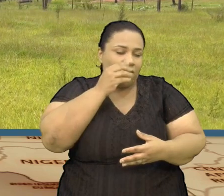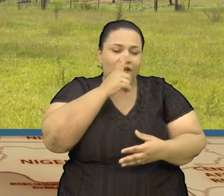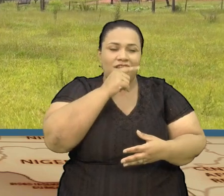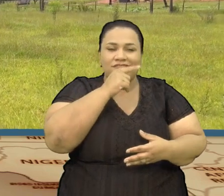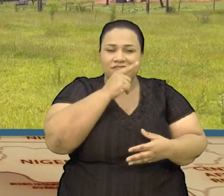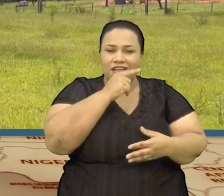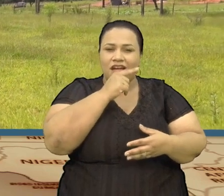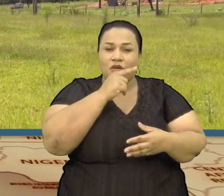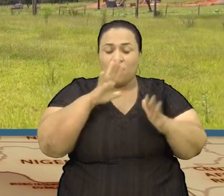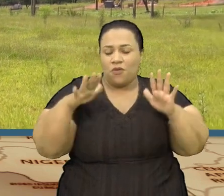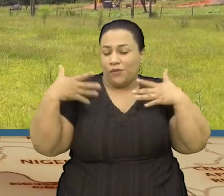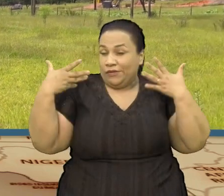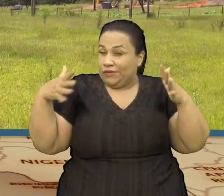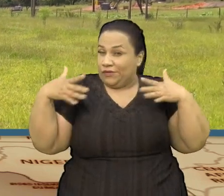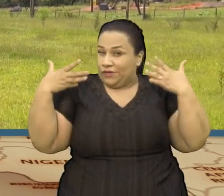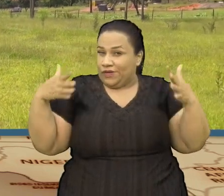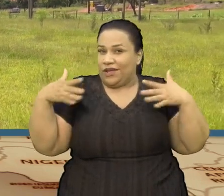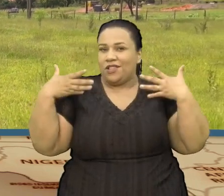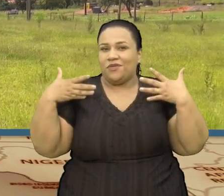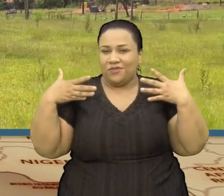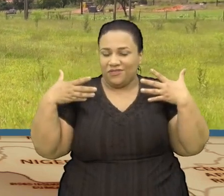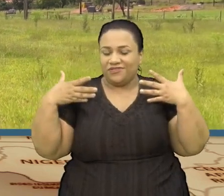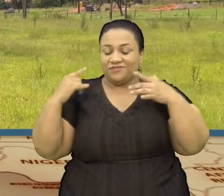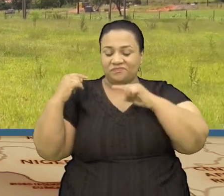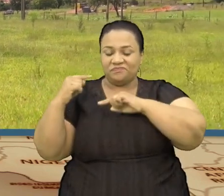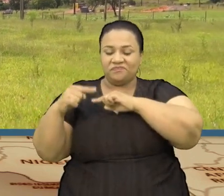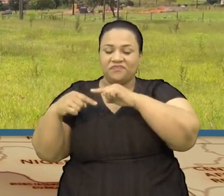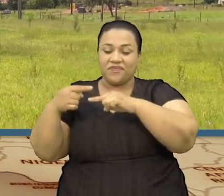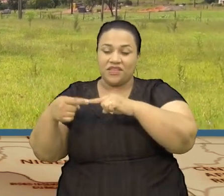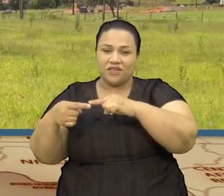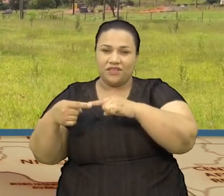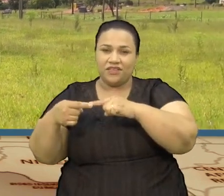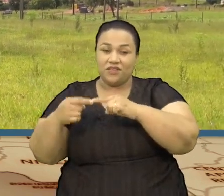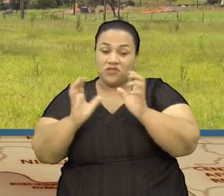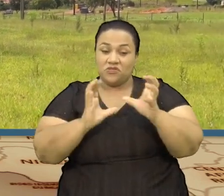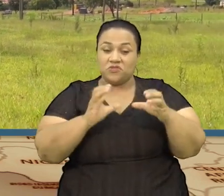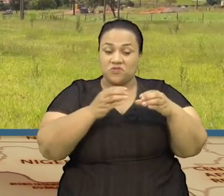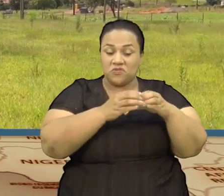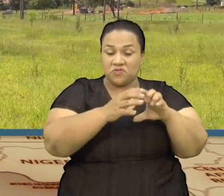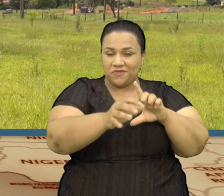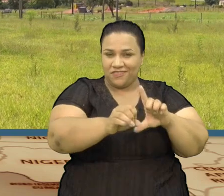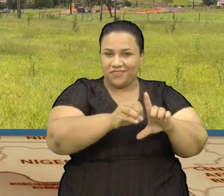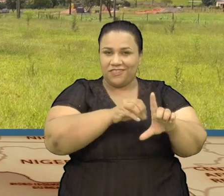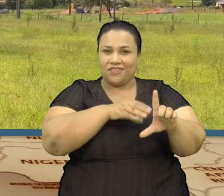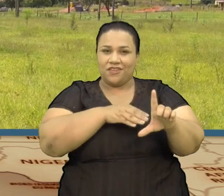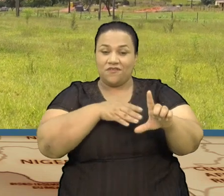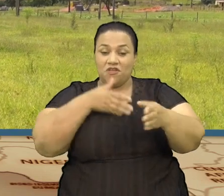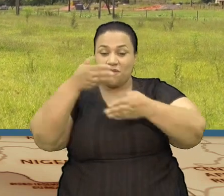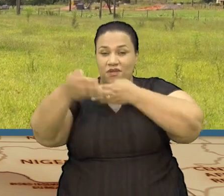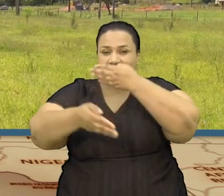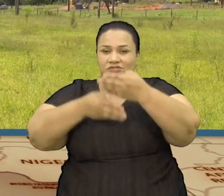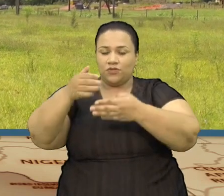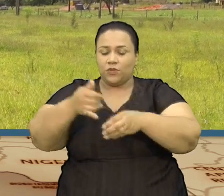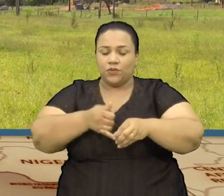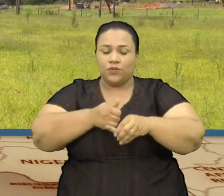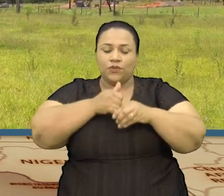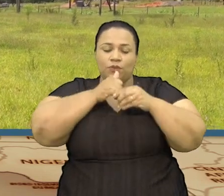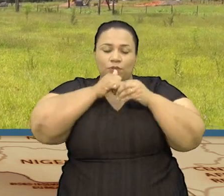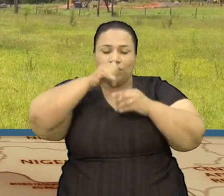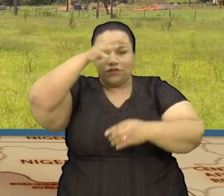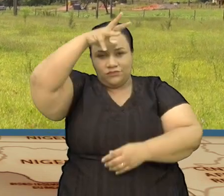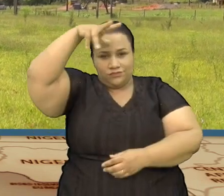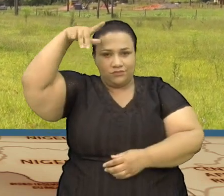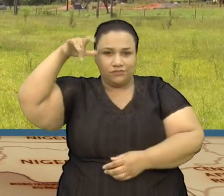Da água O calor era tanto Que logo em seguida Nossa equipe partilhou O nosso saboroso